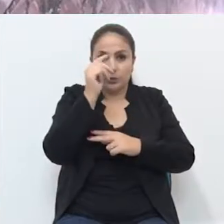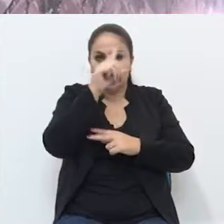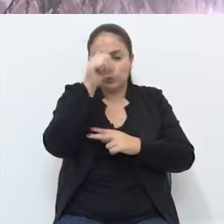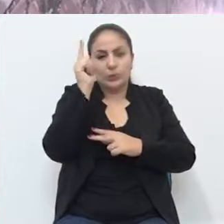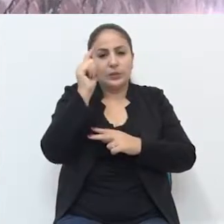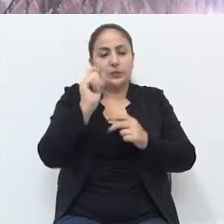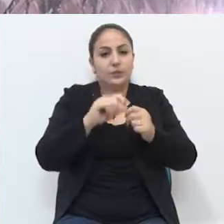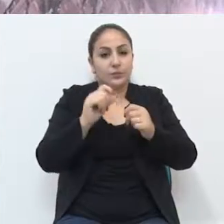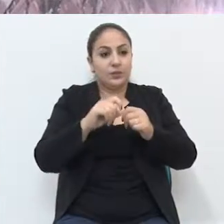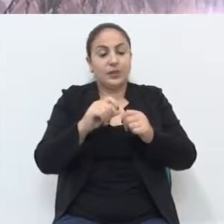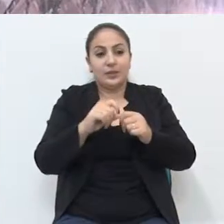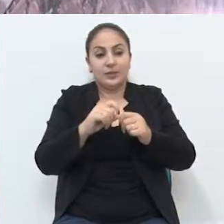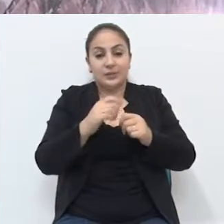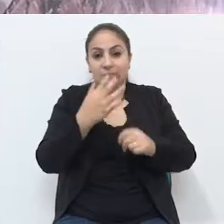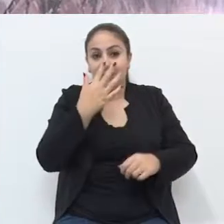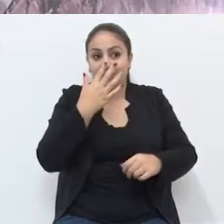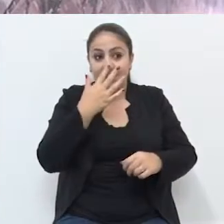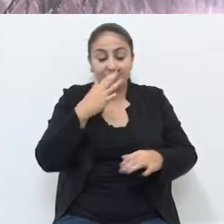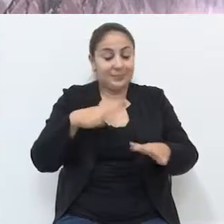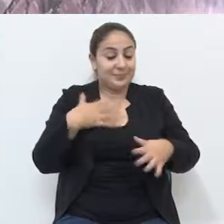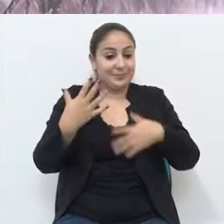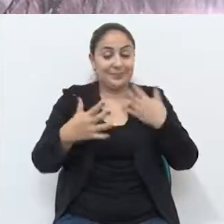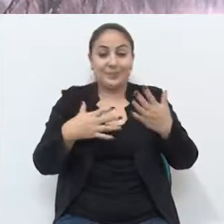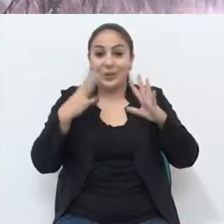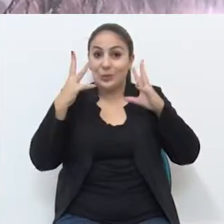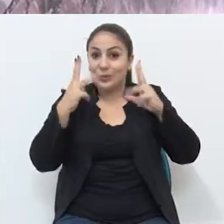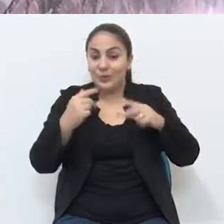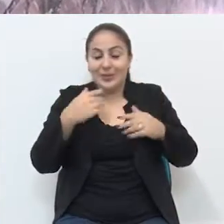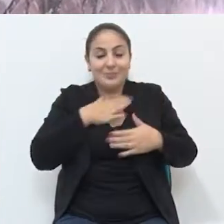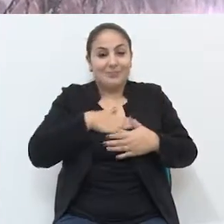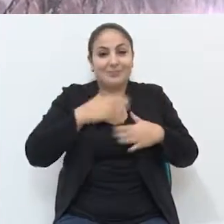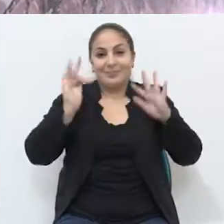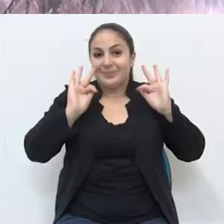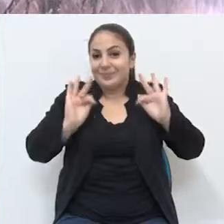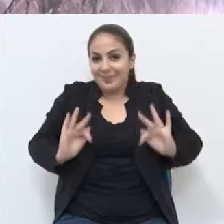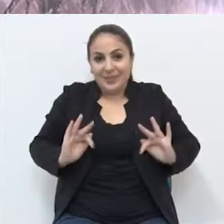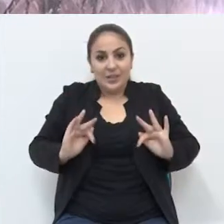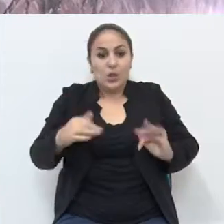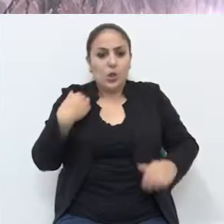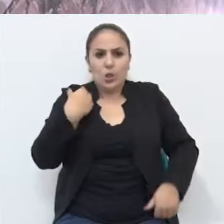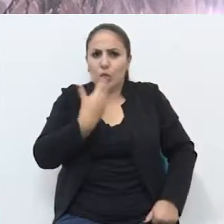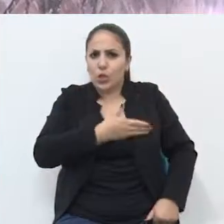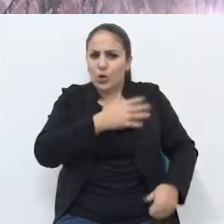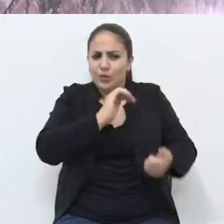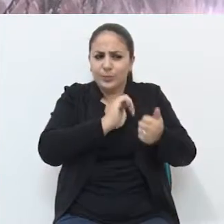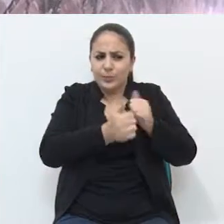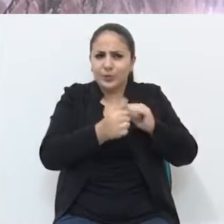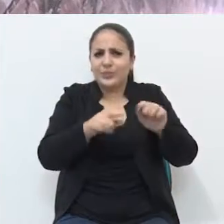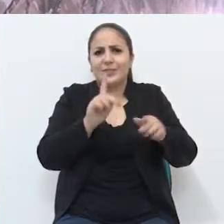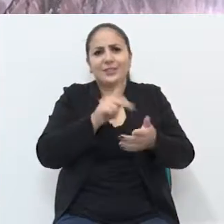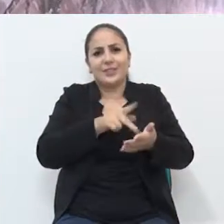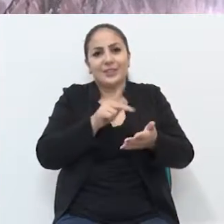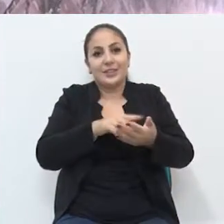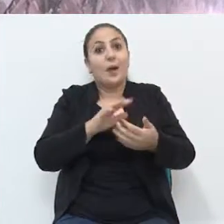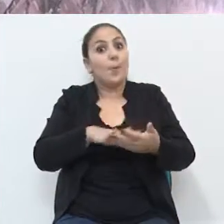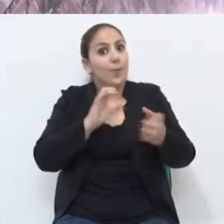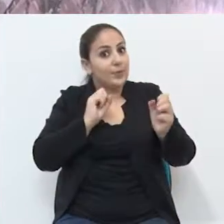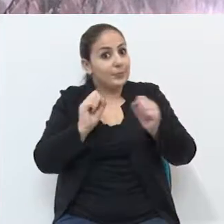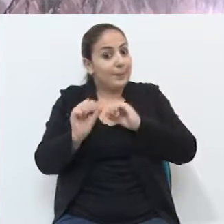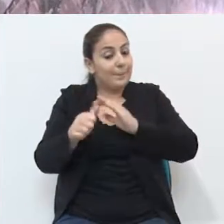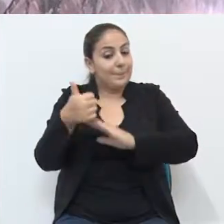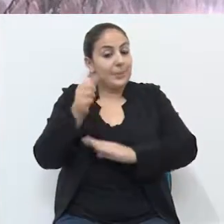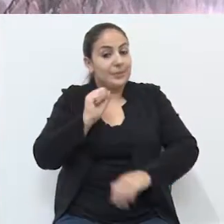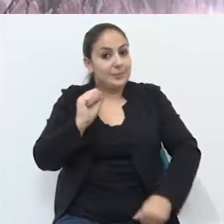Luciano fez uma surpresa para todo mundo. Fiquei muito feliz com isso, fomos muito felizes, nós esportistas, na verdade,